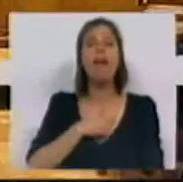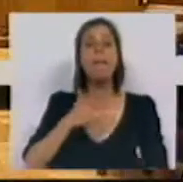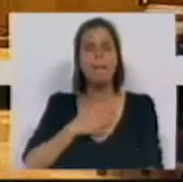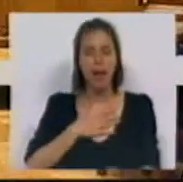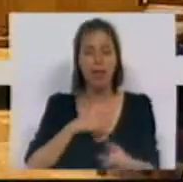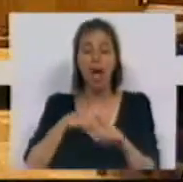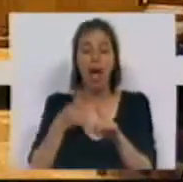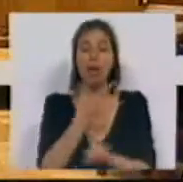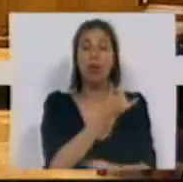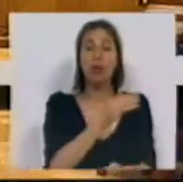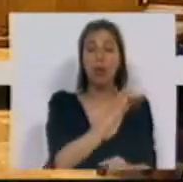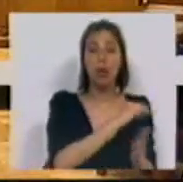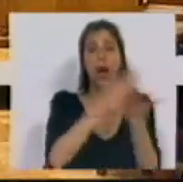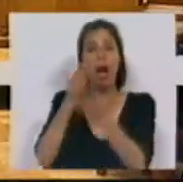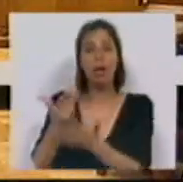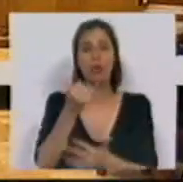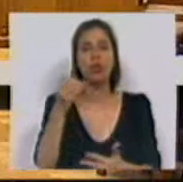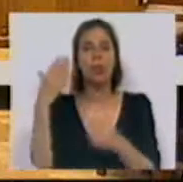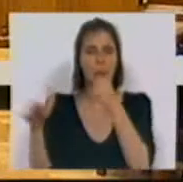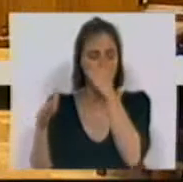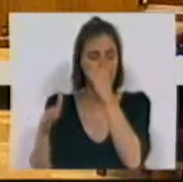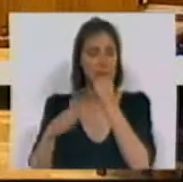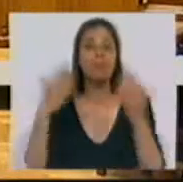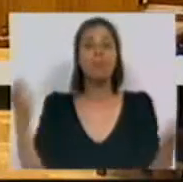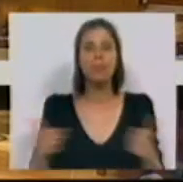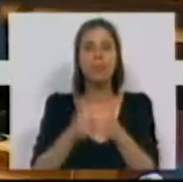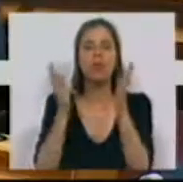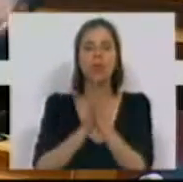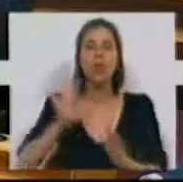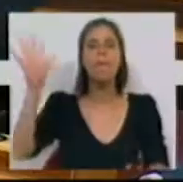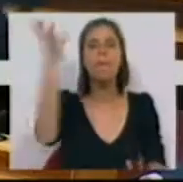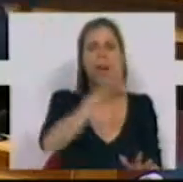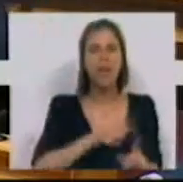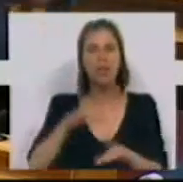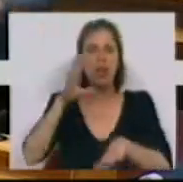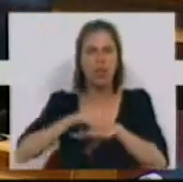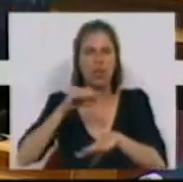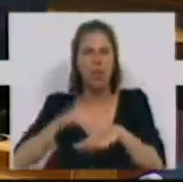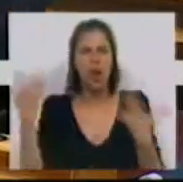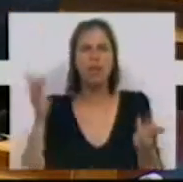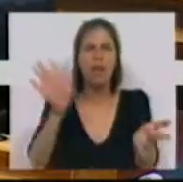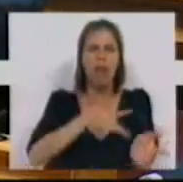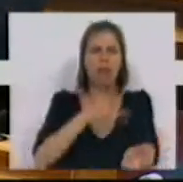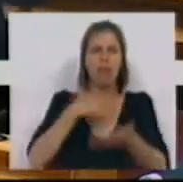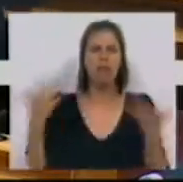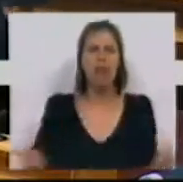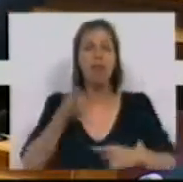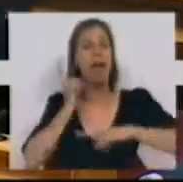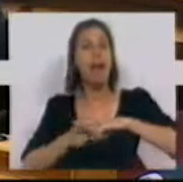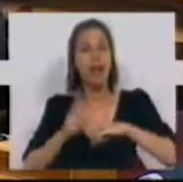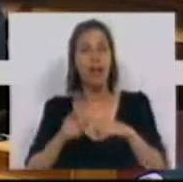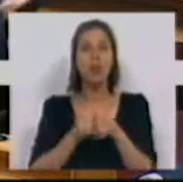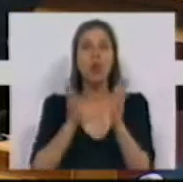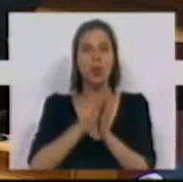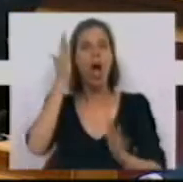de 2012 para 2011. E, portanto, todos os países, desde a Suécia, a Irlanda, a Grécia,